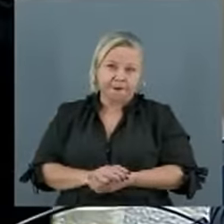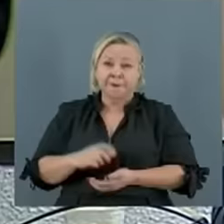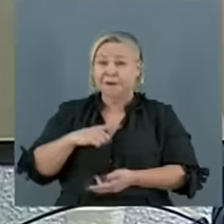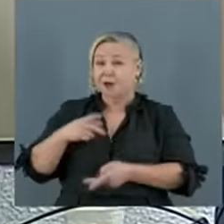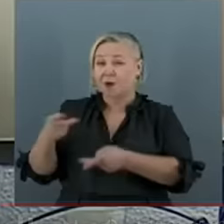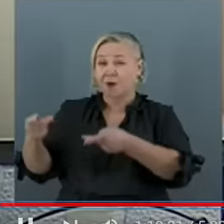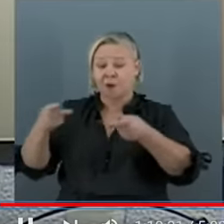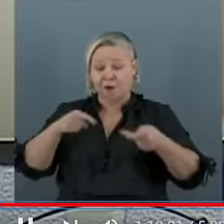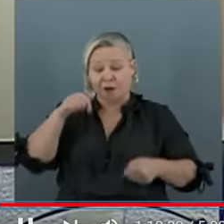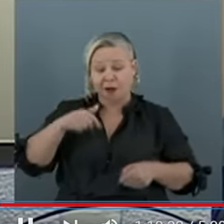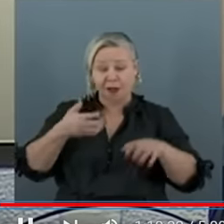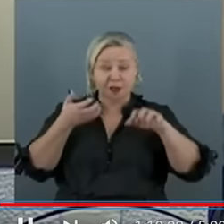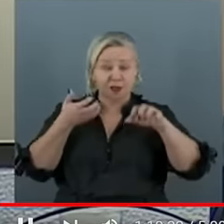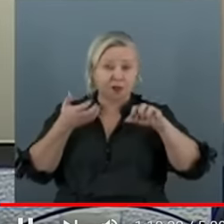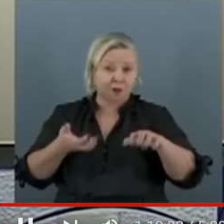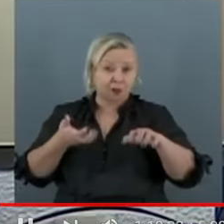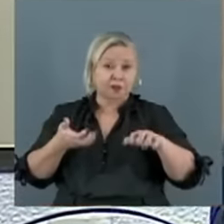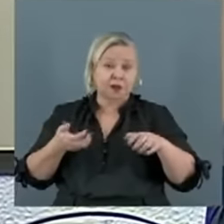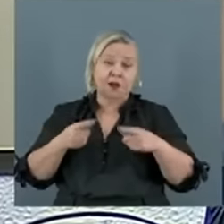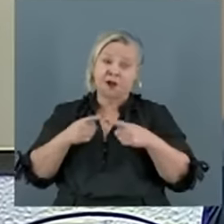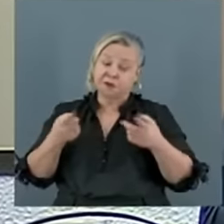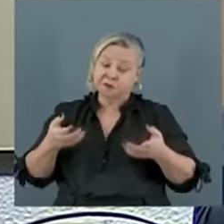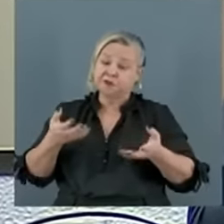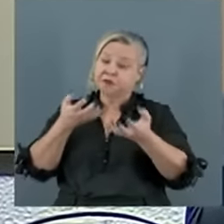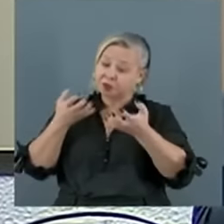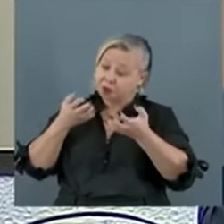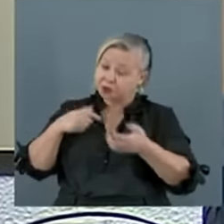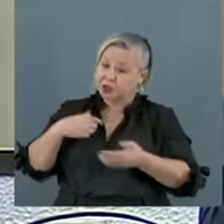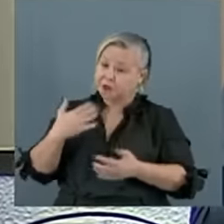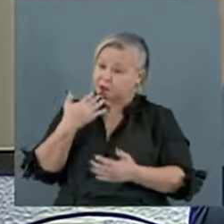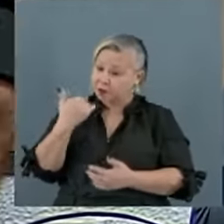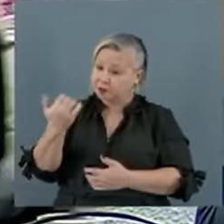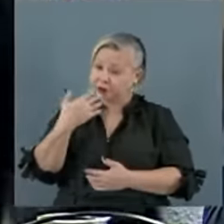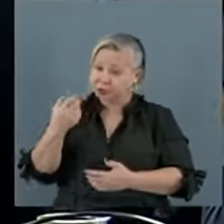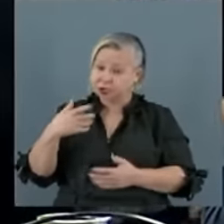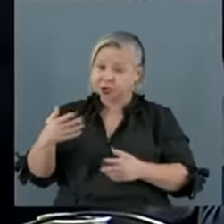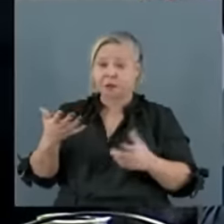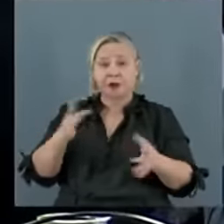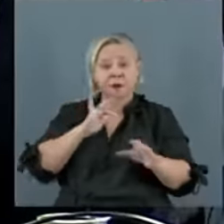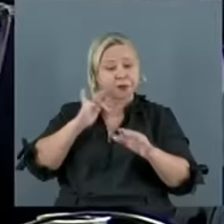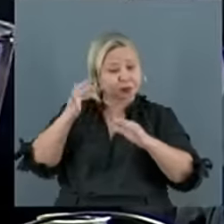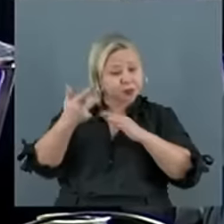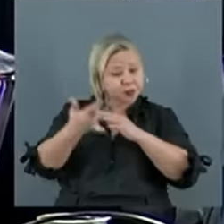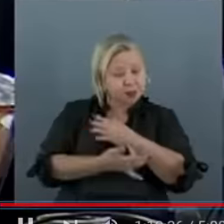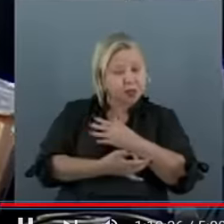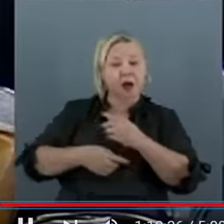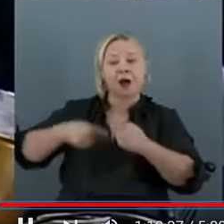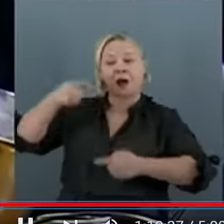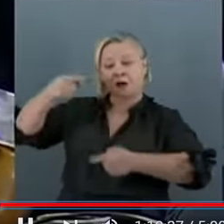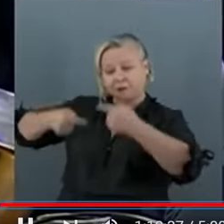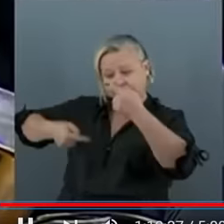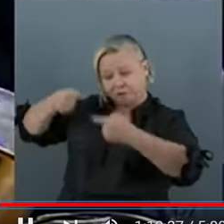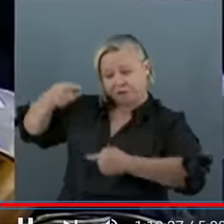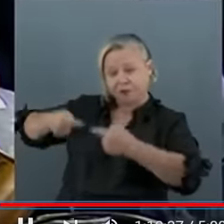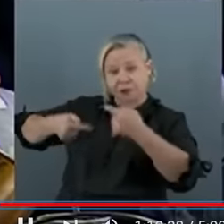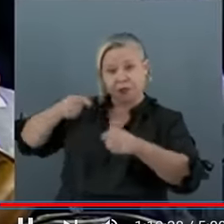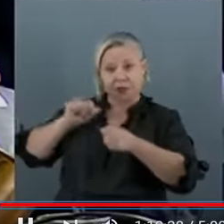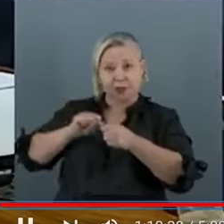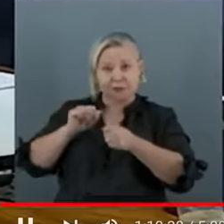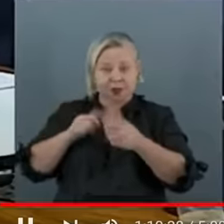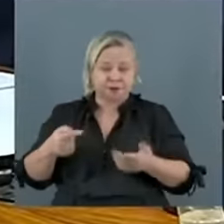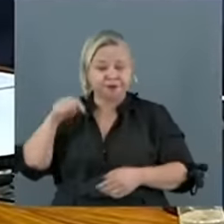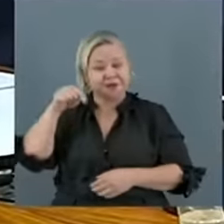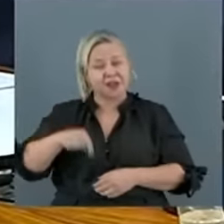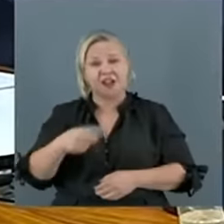Congresso Nacional. Mas, que é um recorde na história do Parlamento. Mas eu vou com o maior prazer na sua rede social e debato lá. Como também do